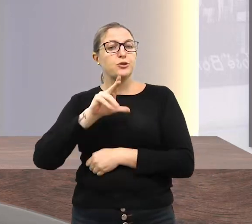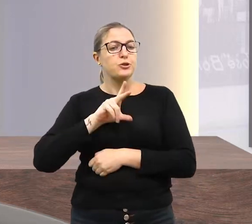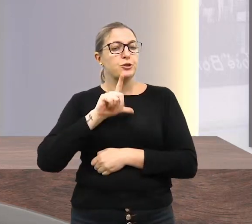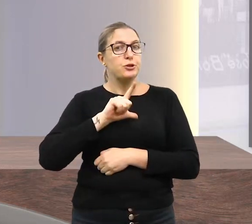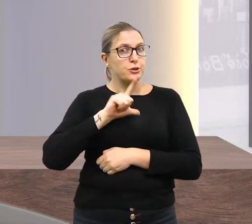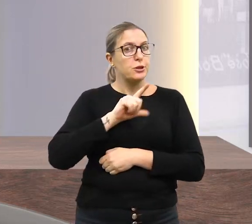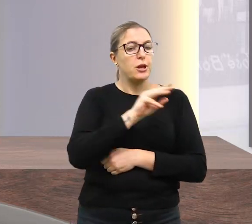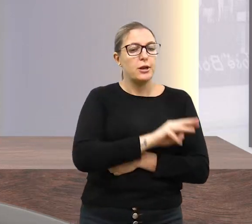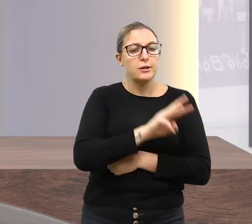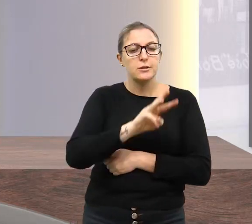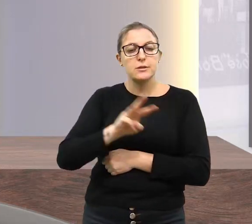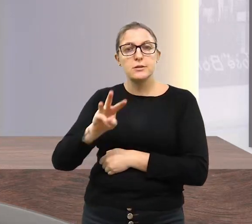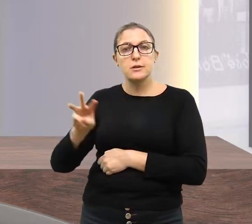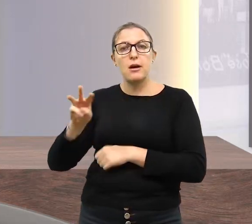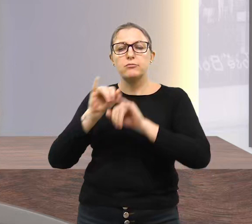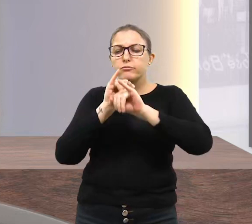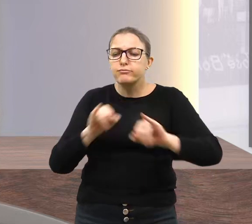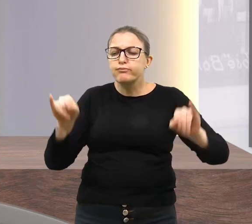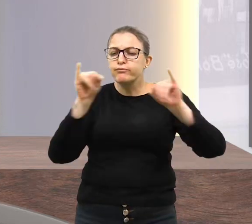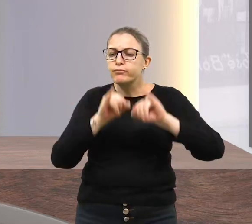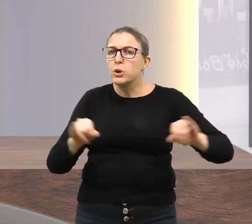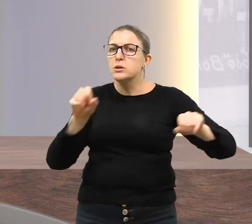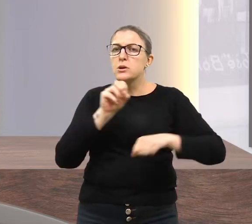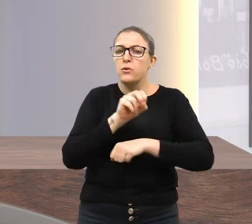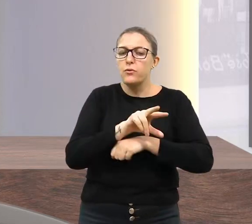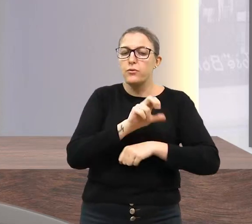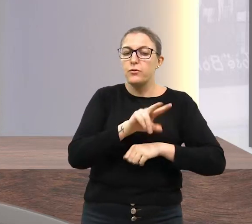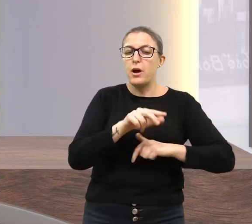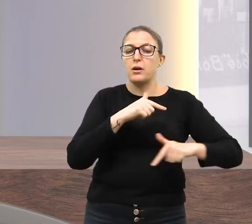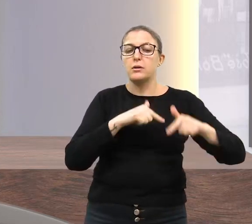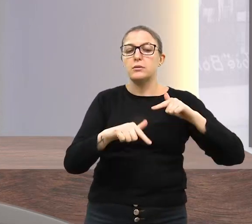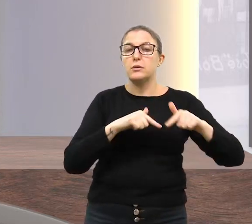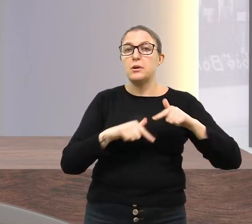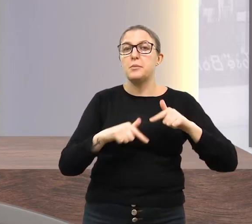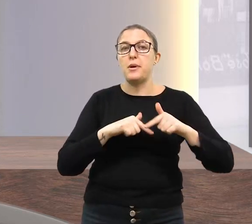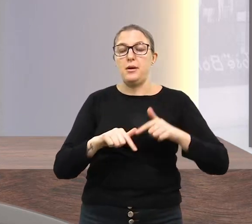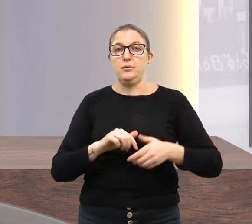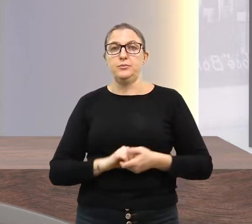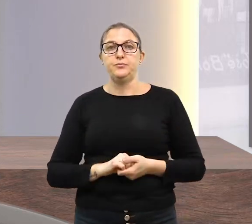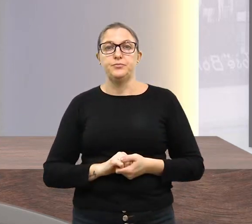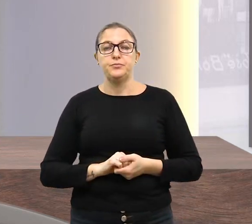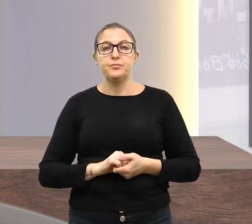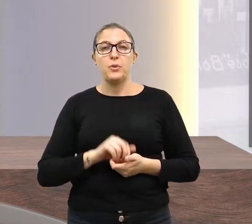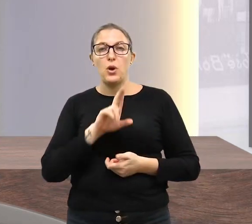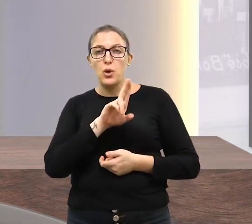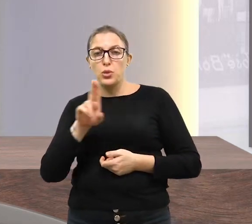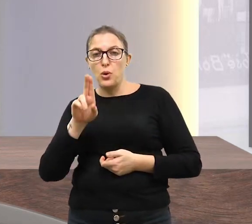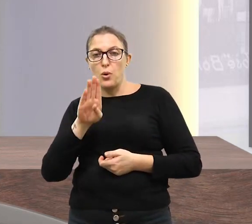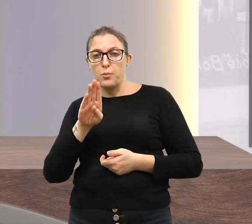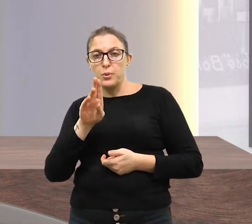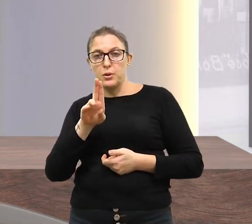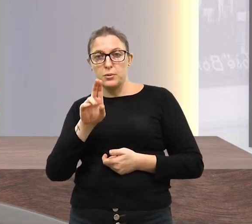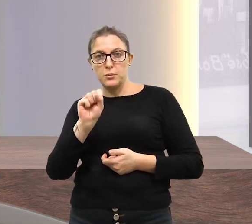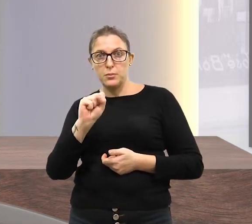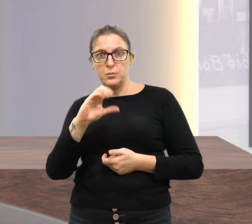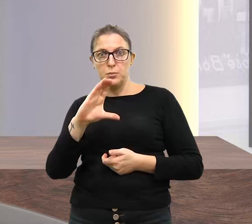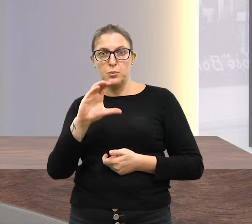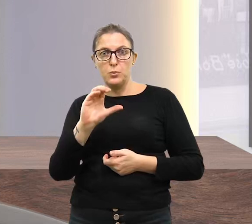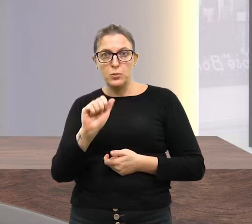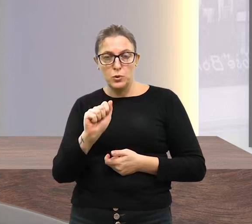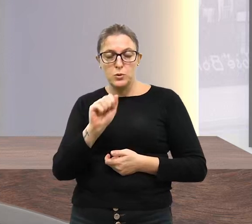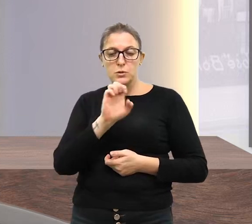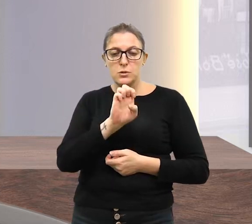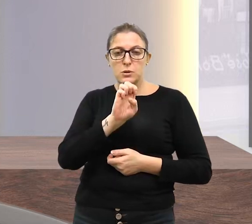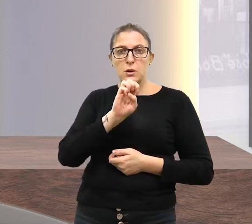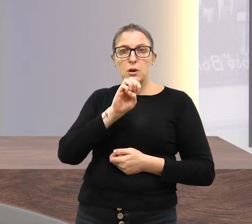institucional para divulgação de vagas de trabalho. O Busca Empregos apresenta o nome da vaga, a empresa,